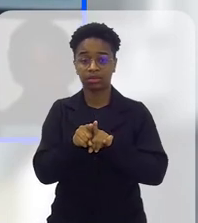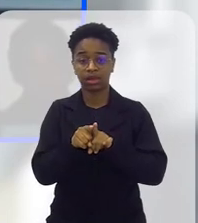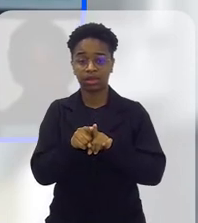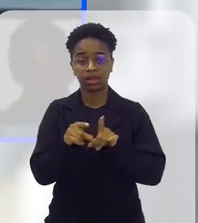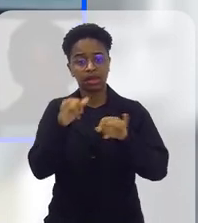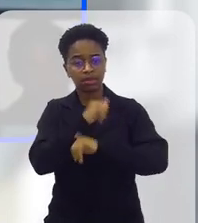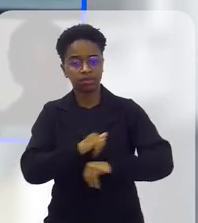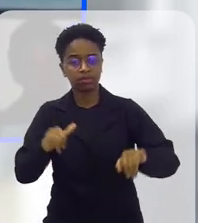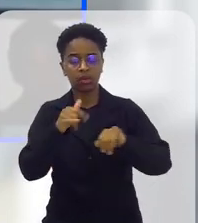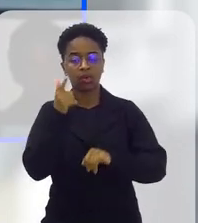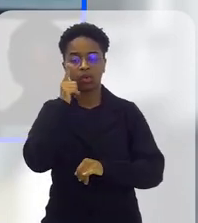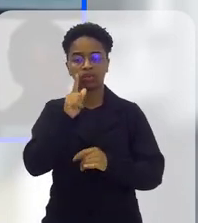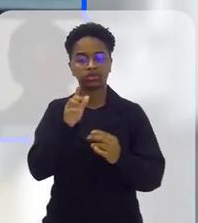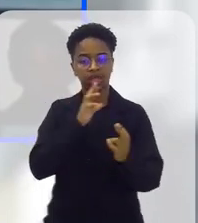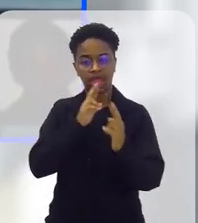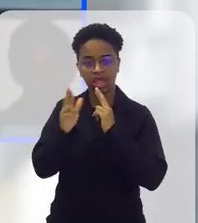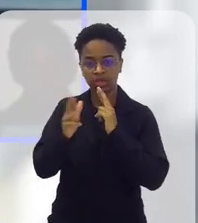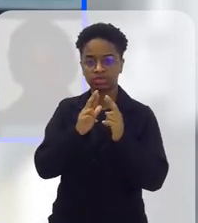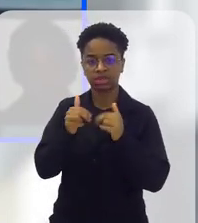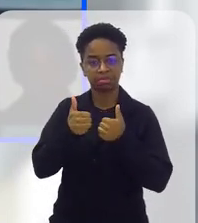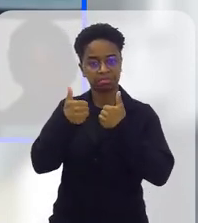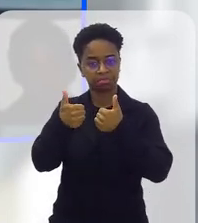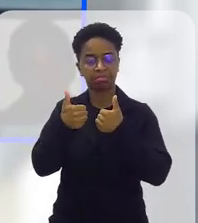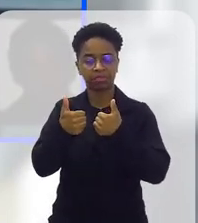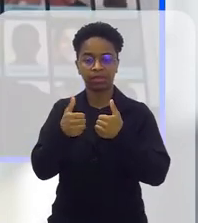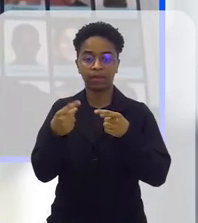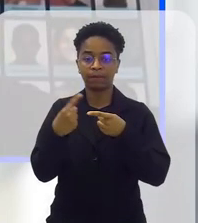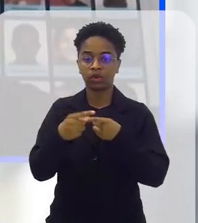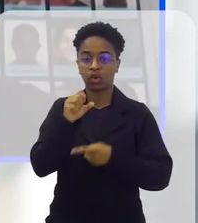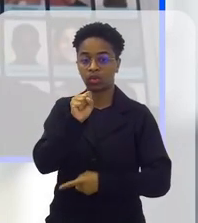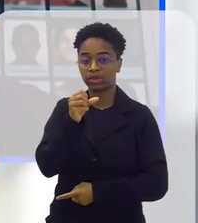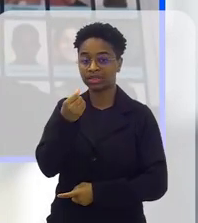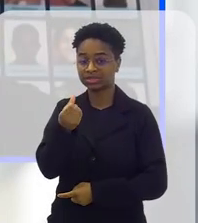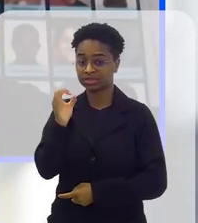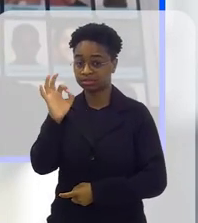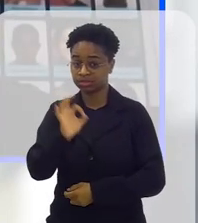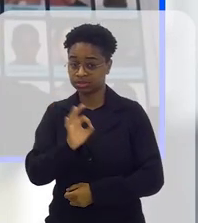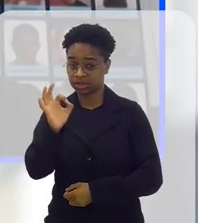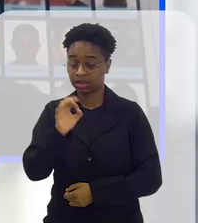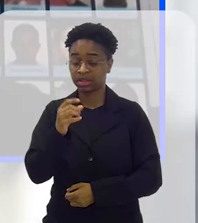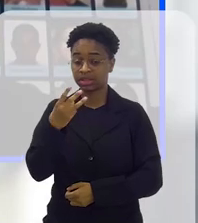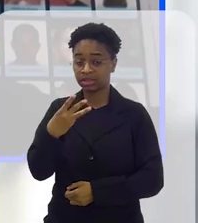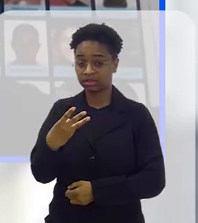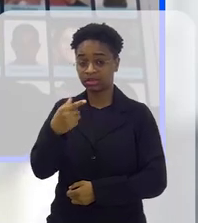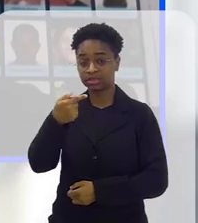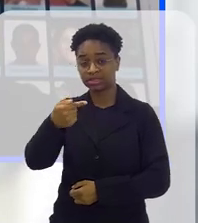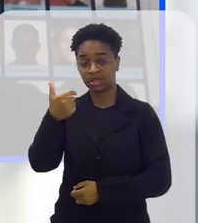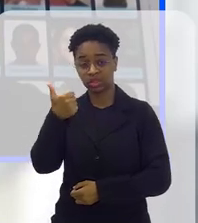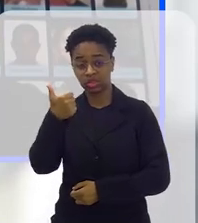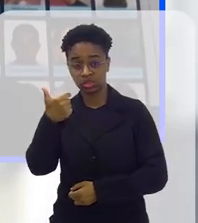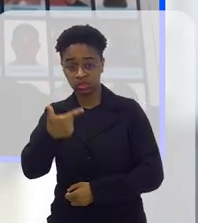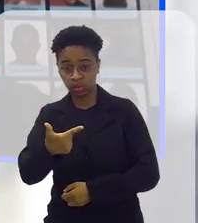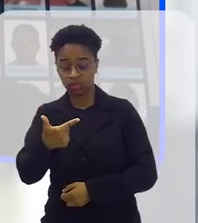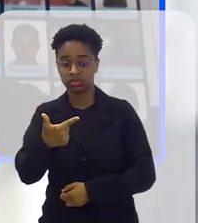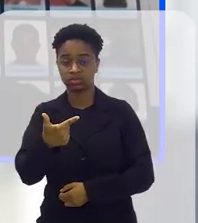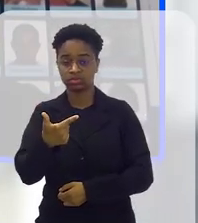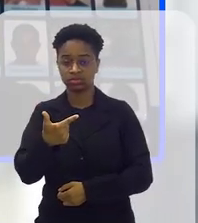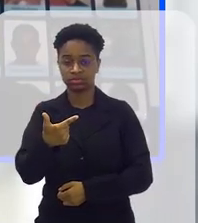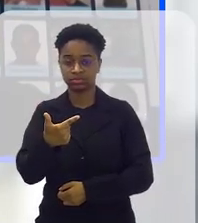E essa publicação é o que nos traz um resultado muito satisfatório, 86%, 3.712.